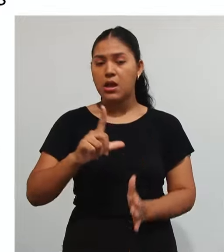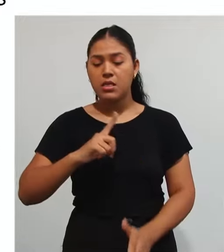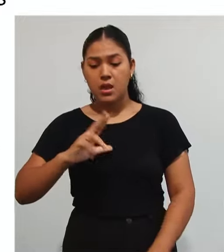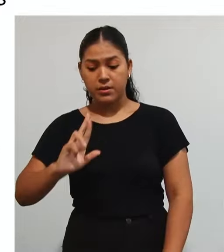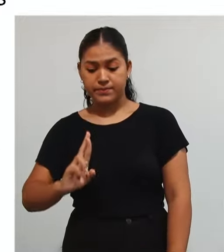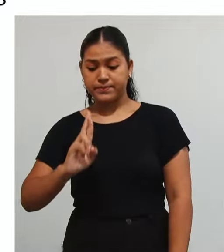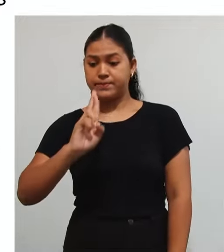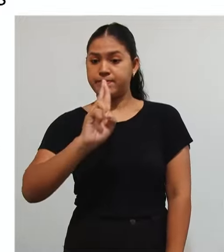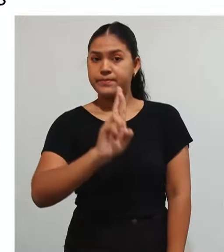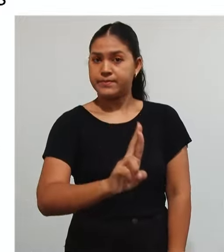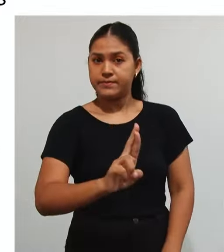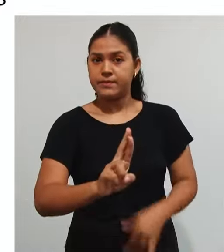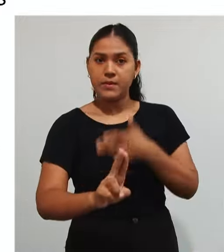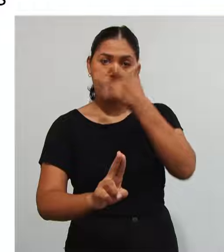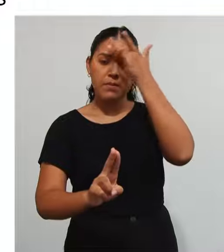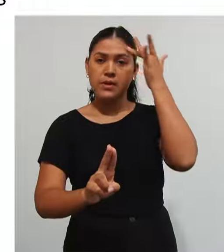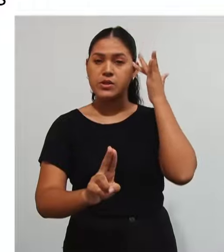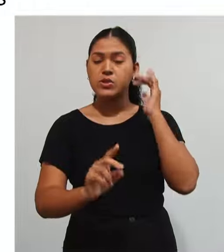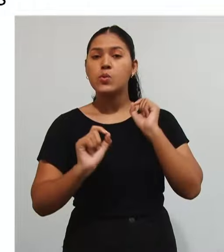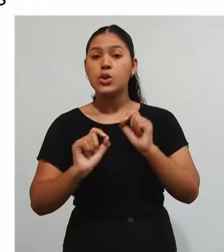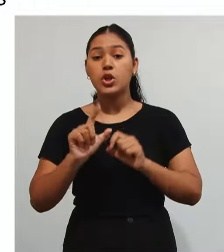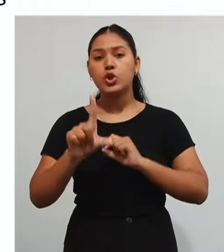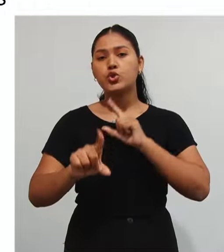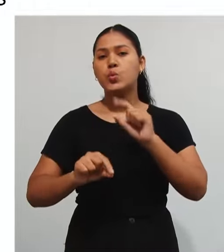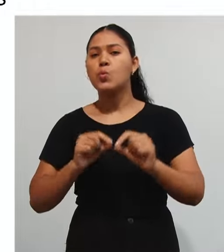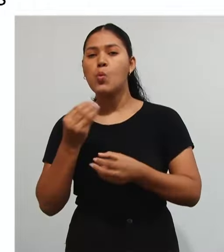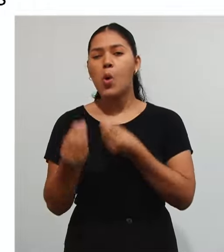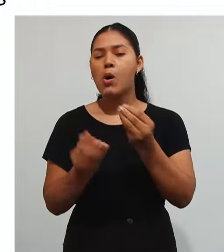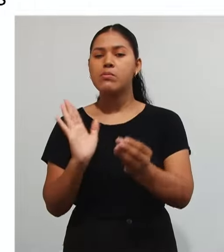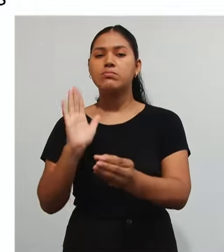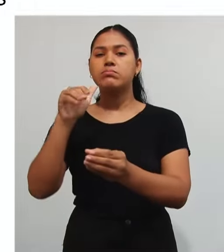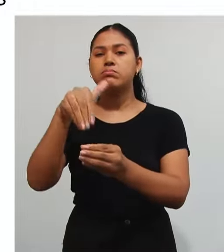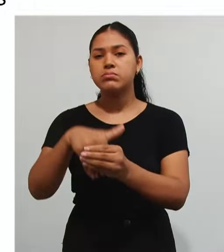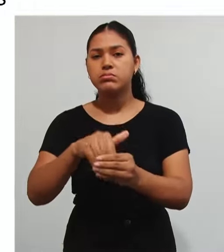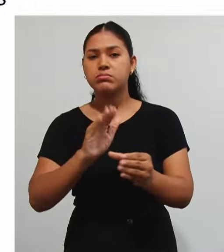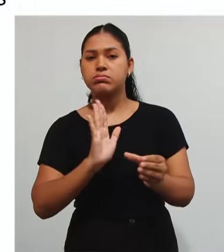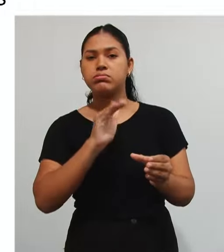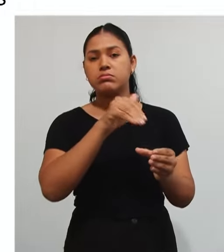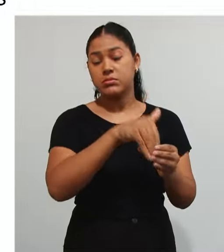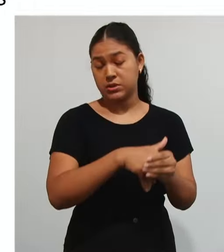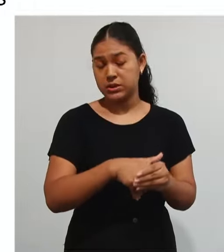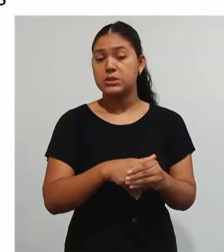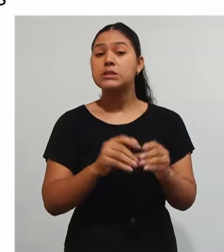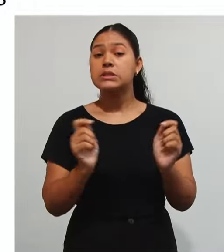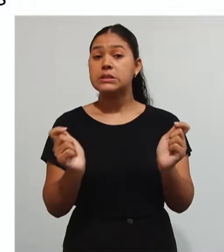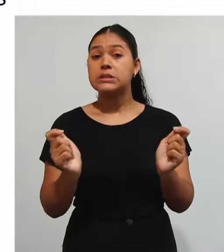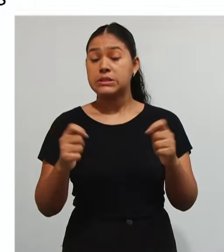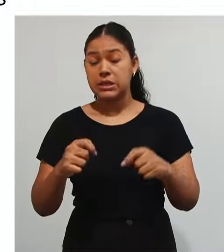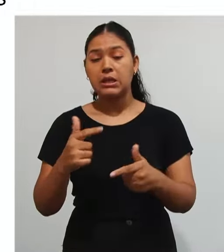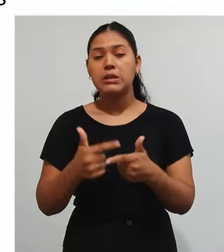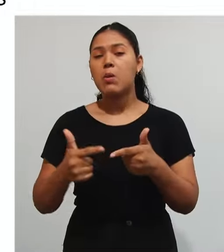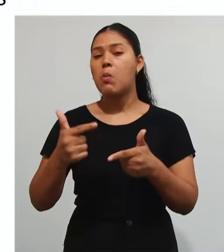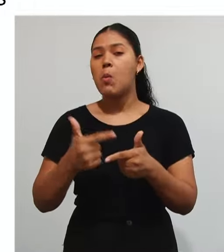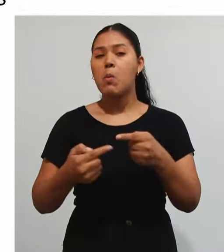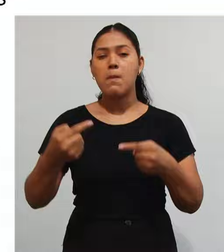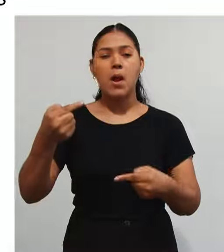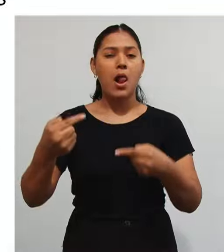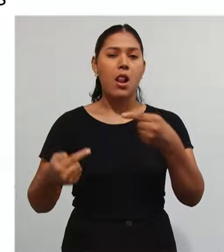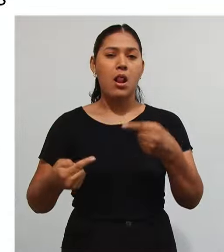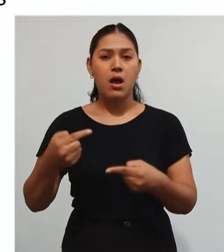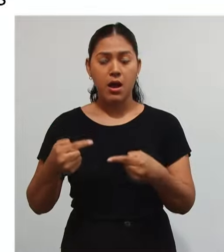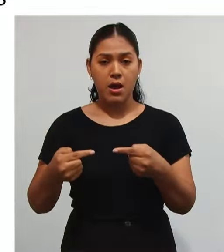Representantes Nossos Escolhidos Que nesse momento Nós podemos ter conflitos Entre